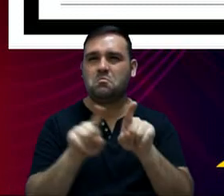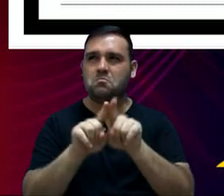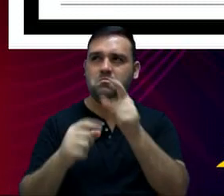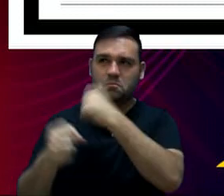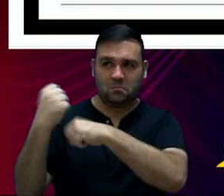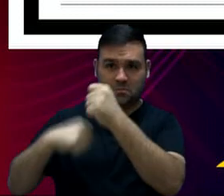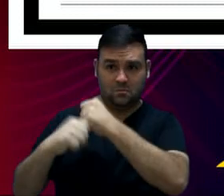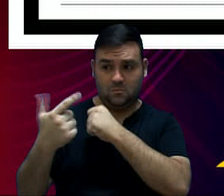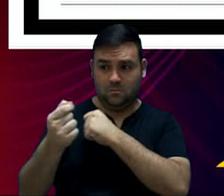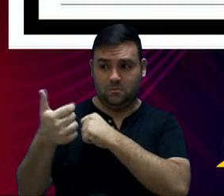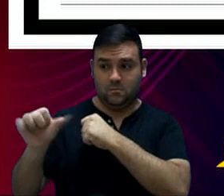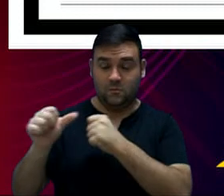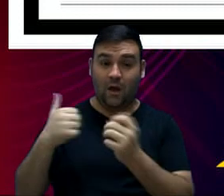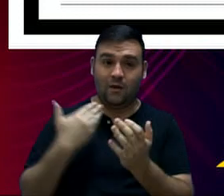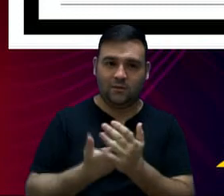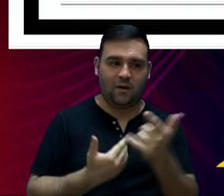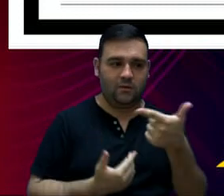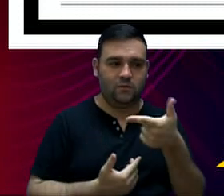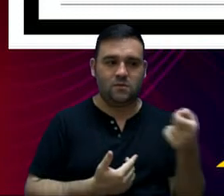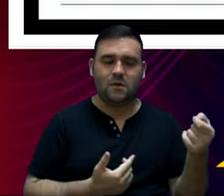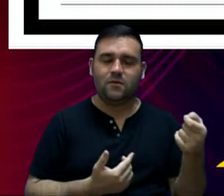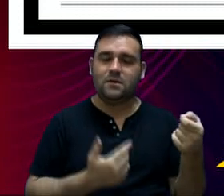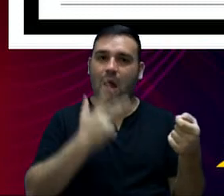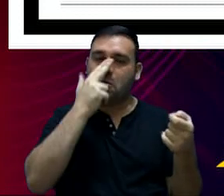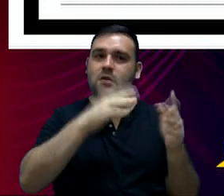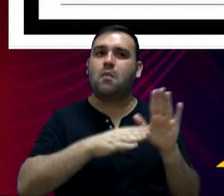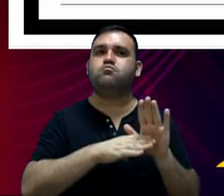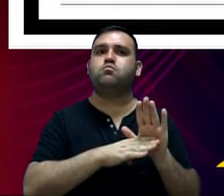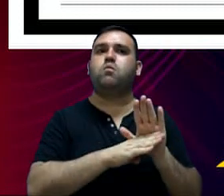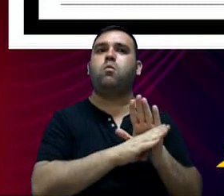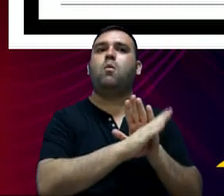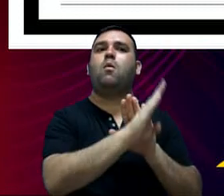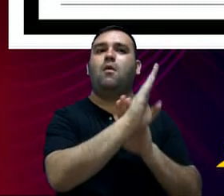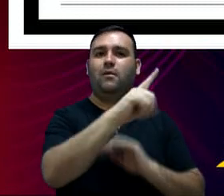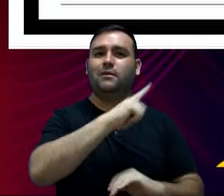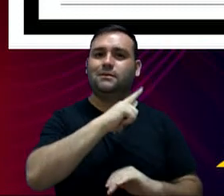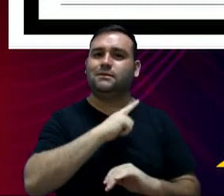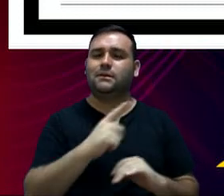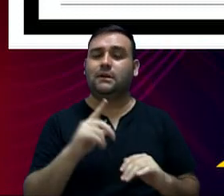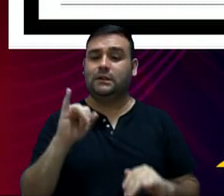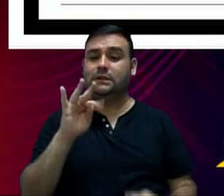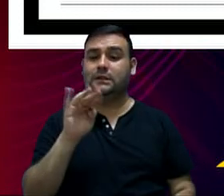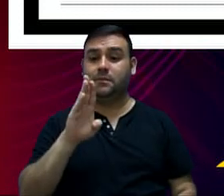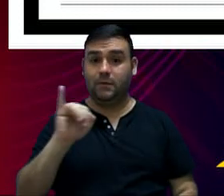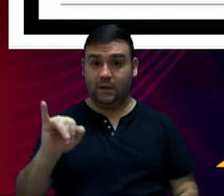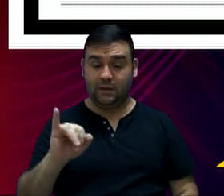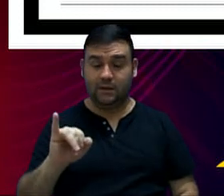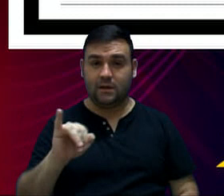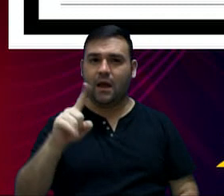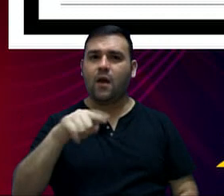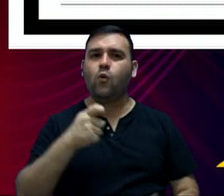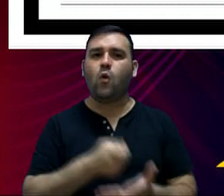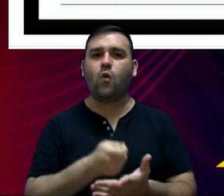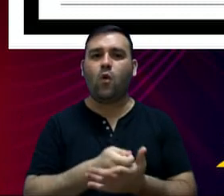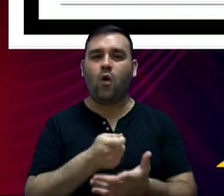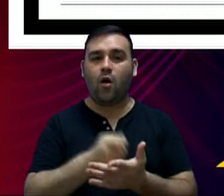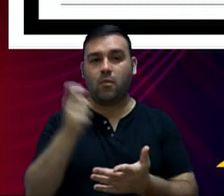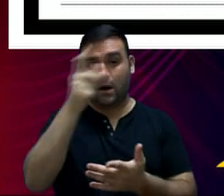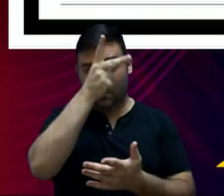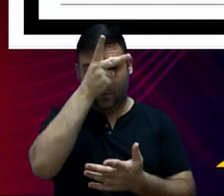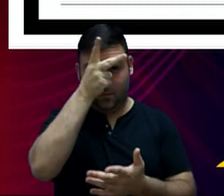2019 para 2020, ele apresentou um crescimento. O ITBI é cobrado pela